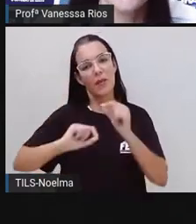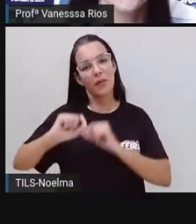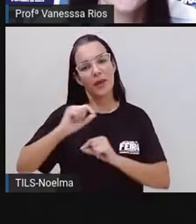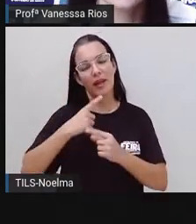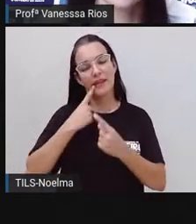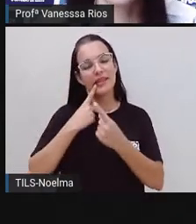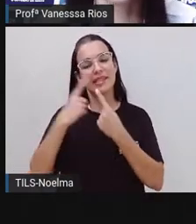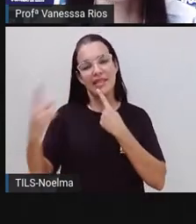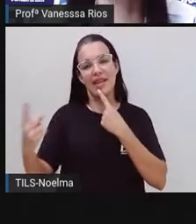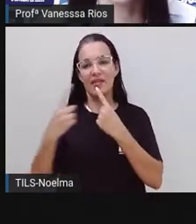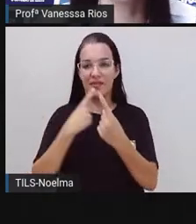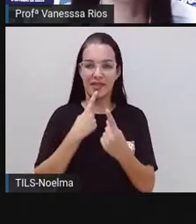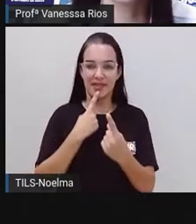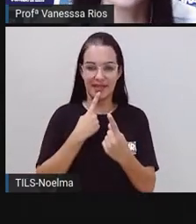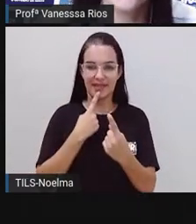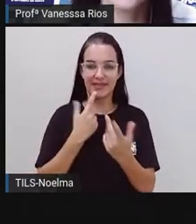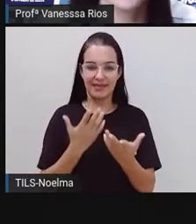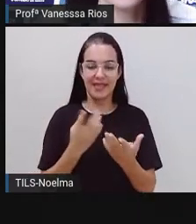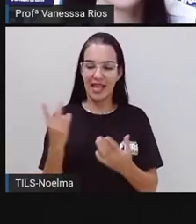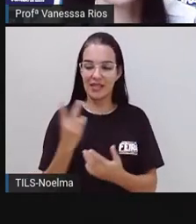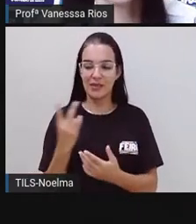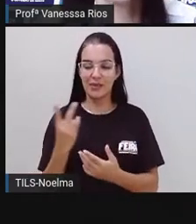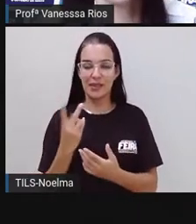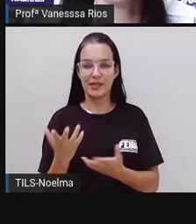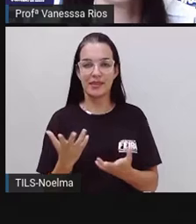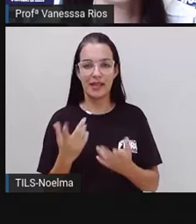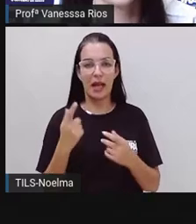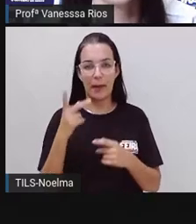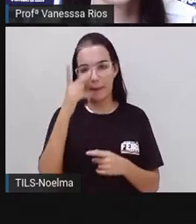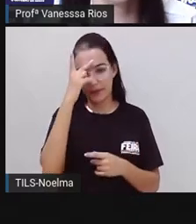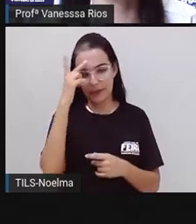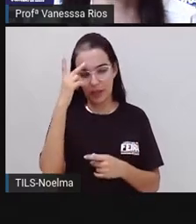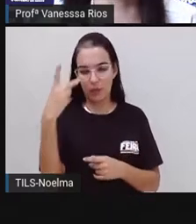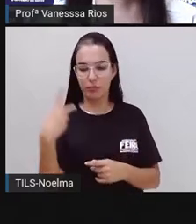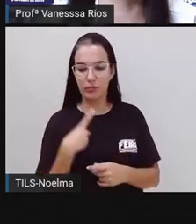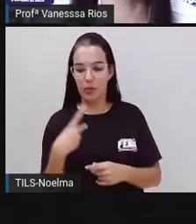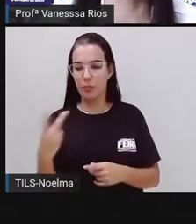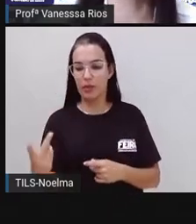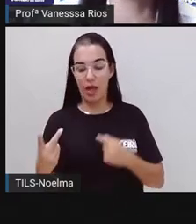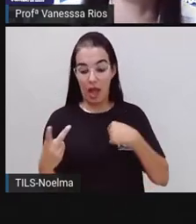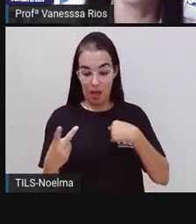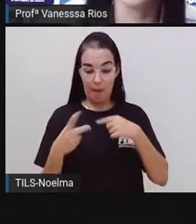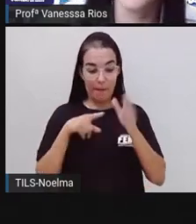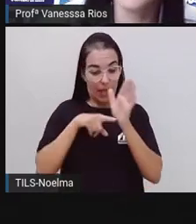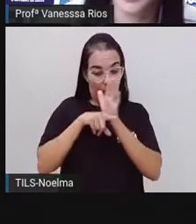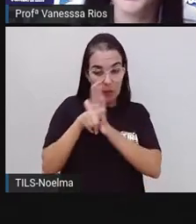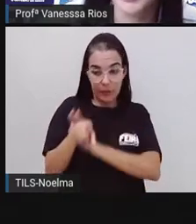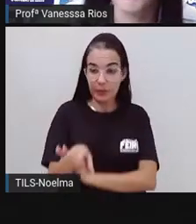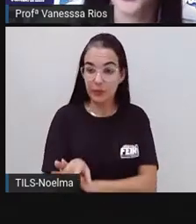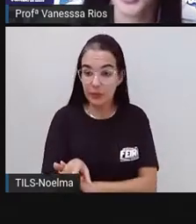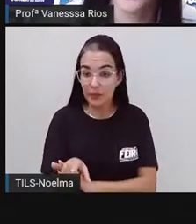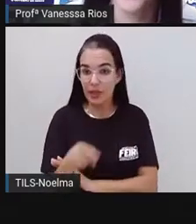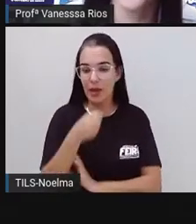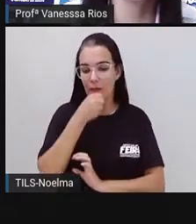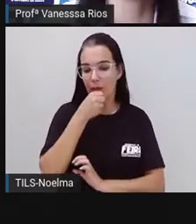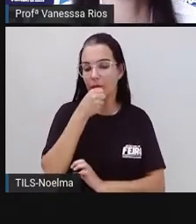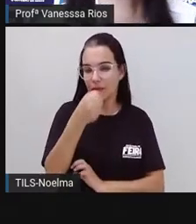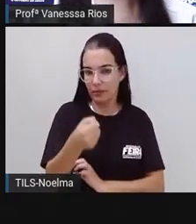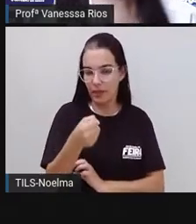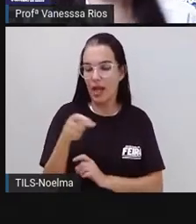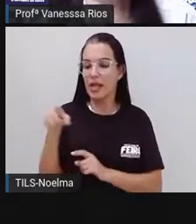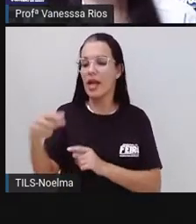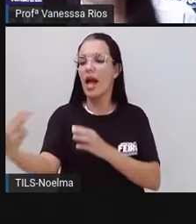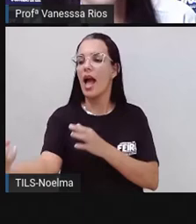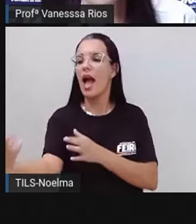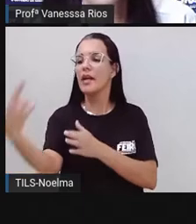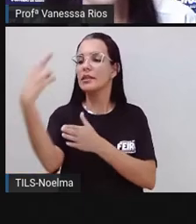entrevista. São os integrantes do processo de entrevista. A pessoa que faz as perguntas, que é o entrevistador, e a